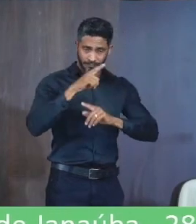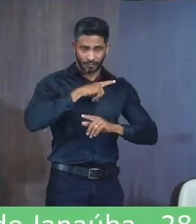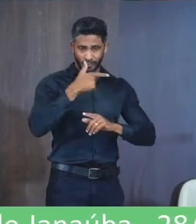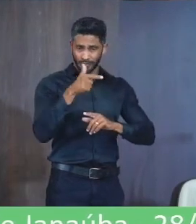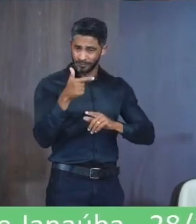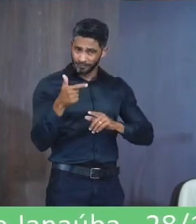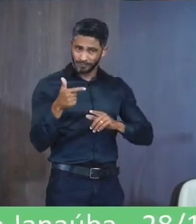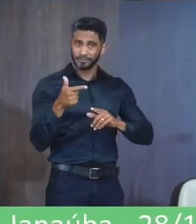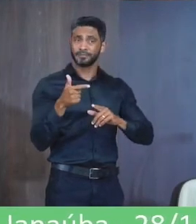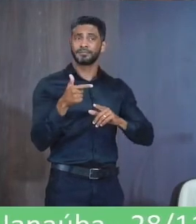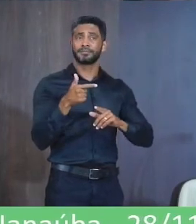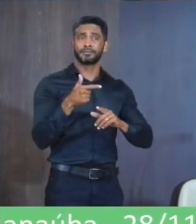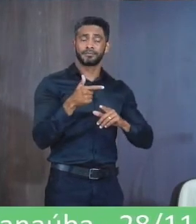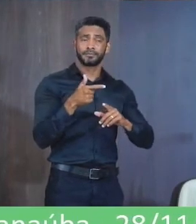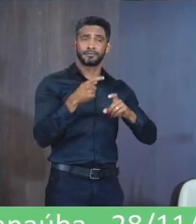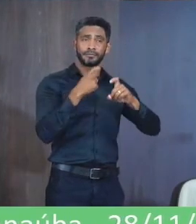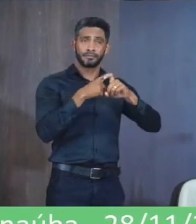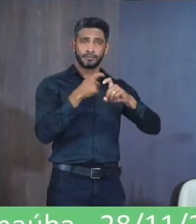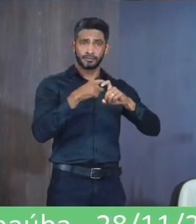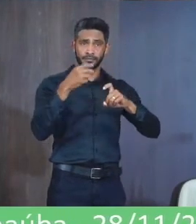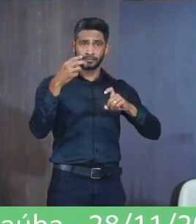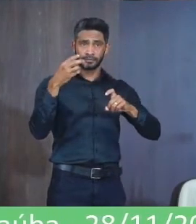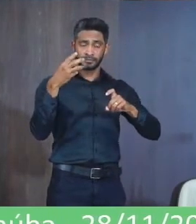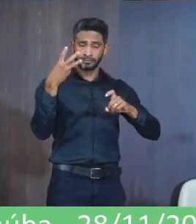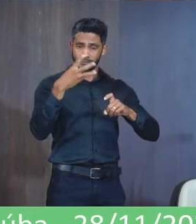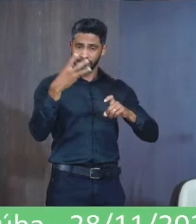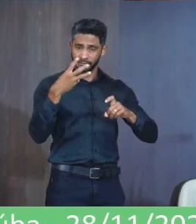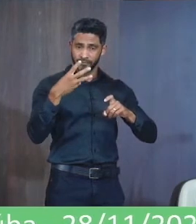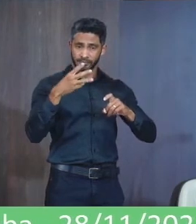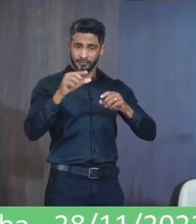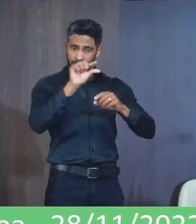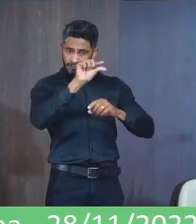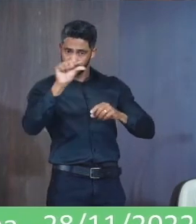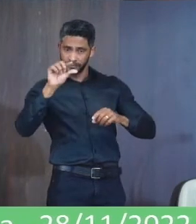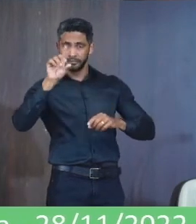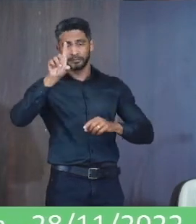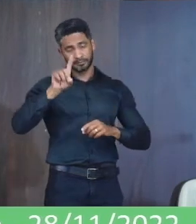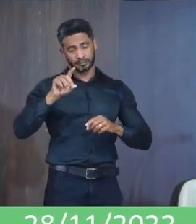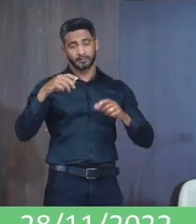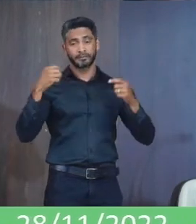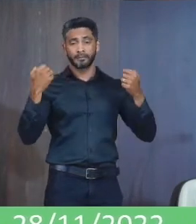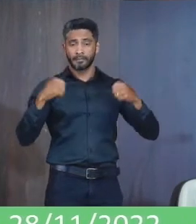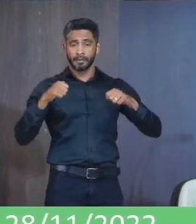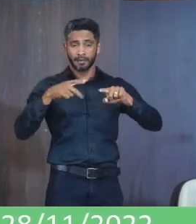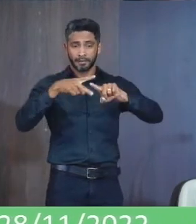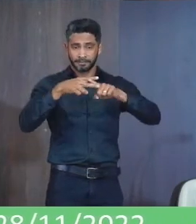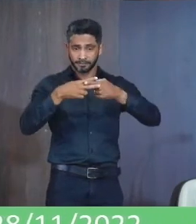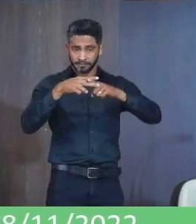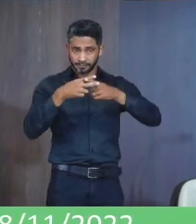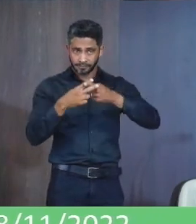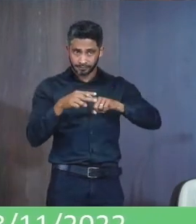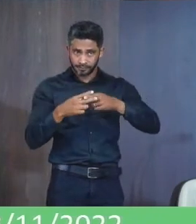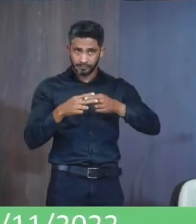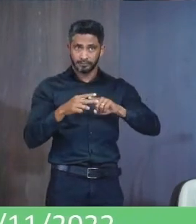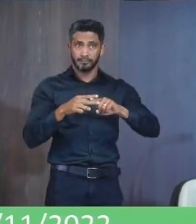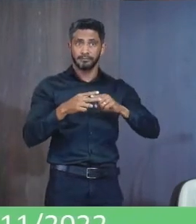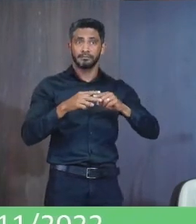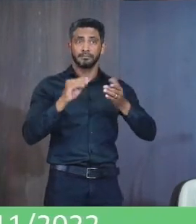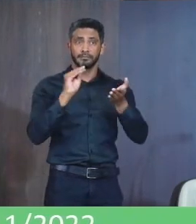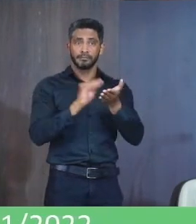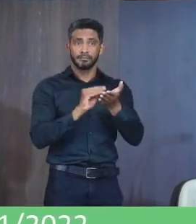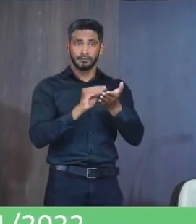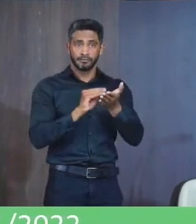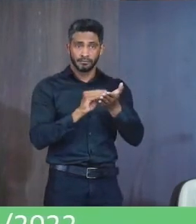Previsto No inciso 3 A linha B Assim Torna-se Necessário A regularização Das pendências